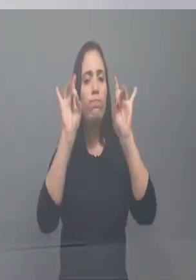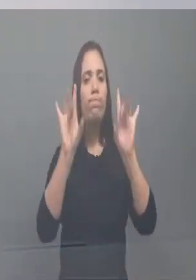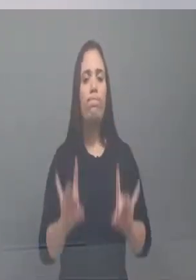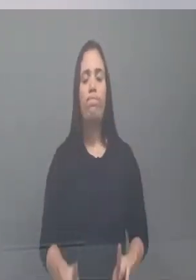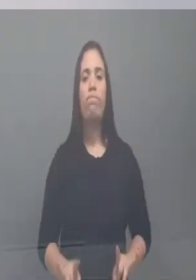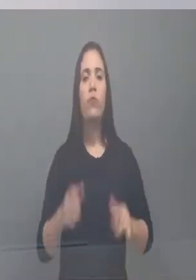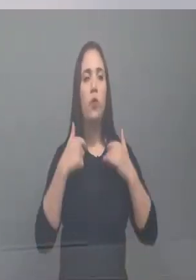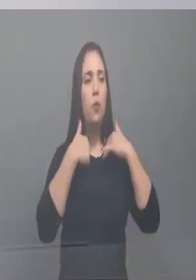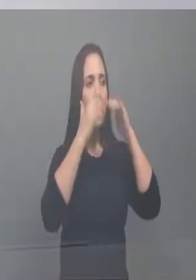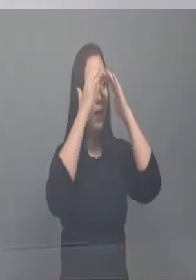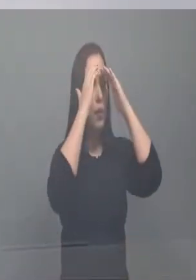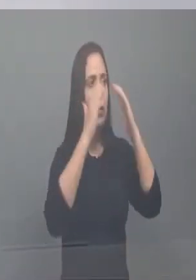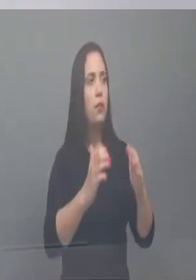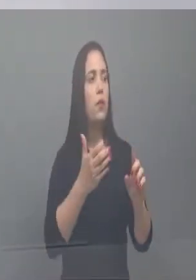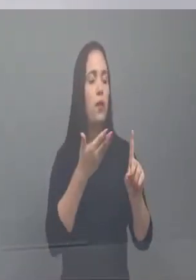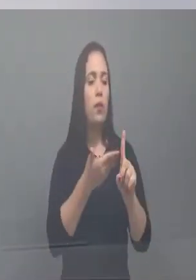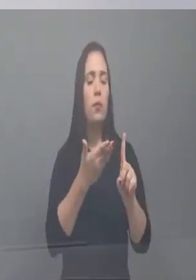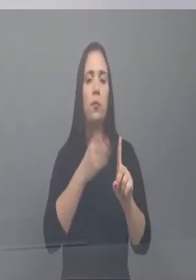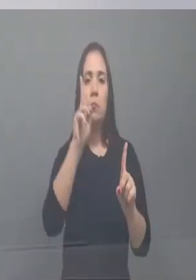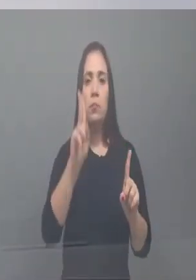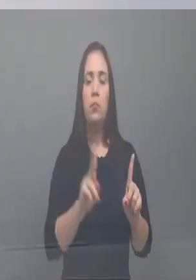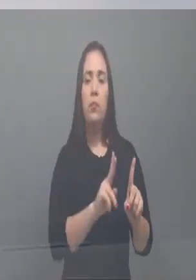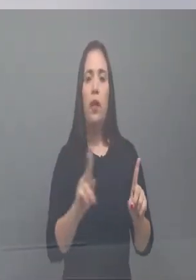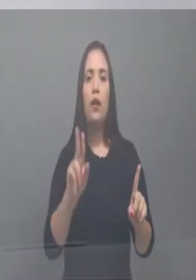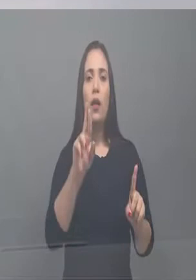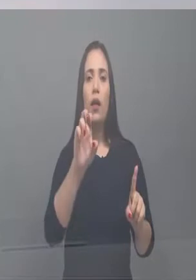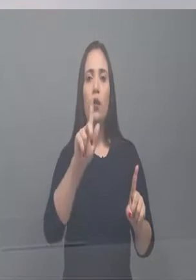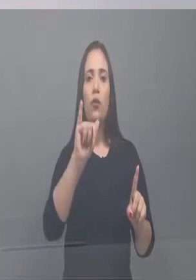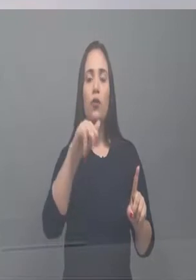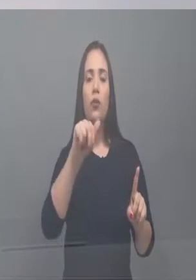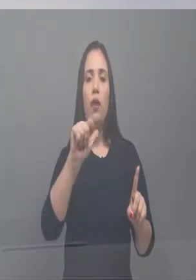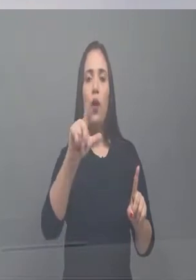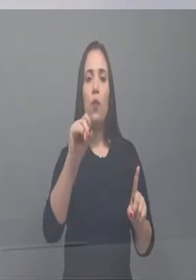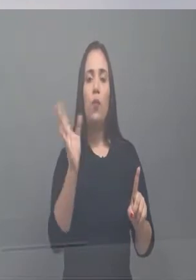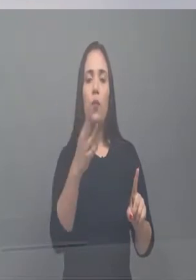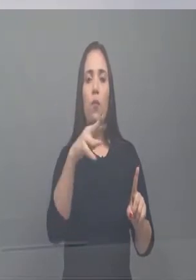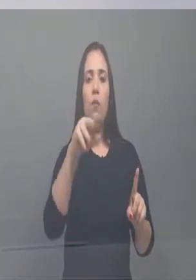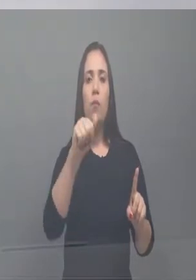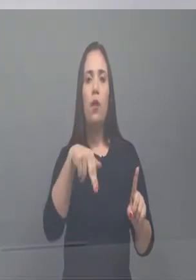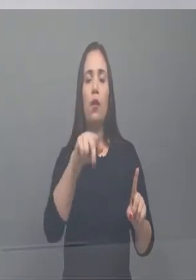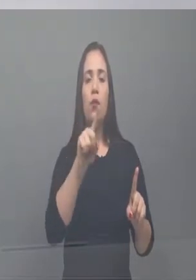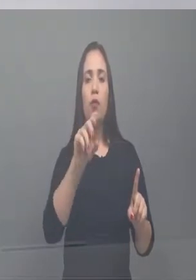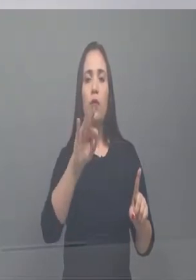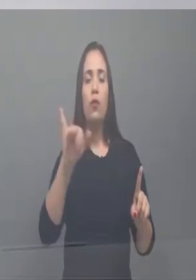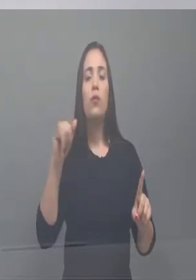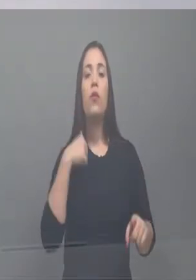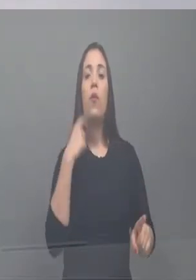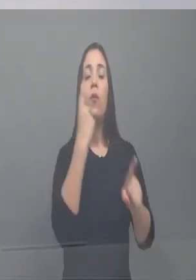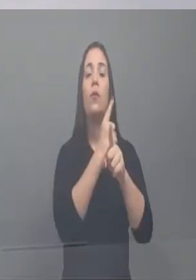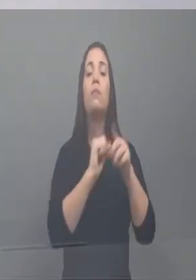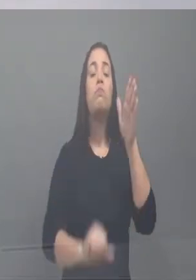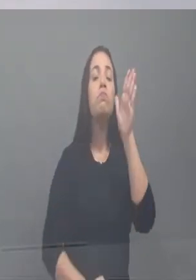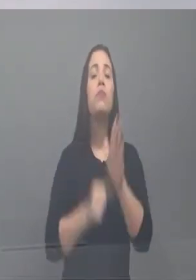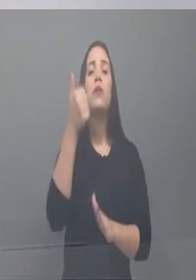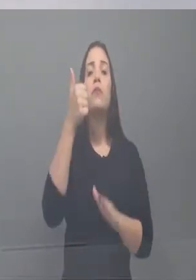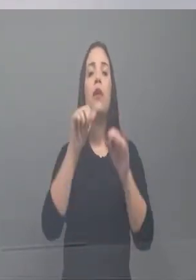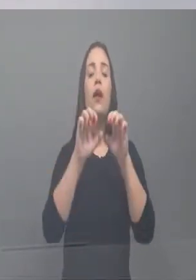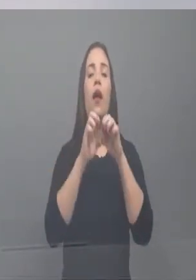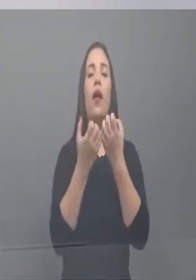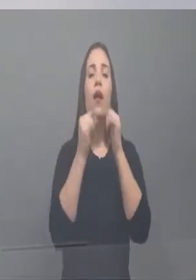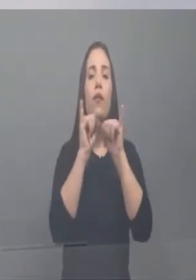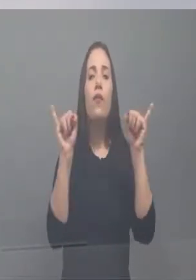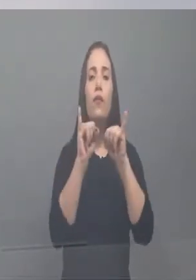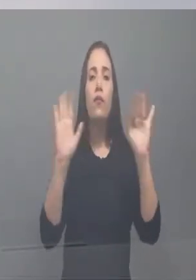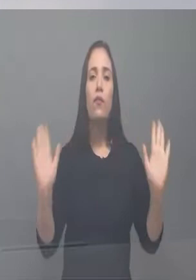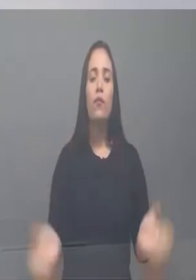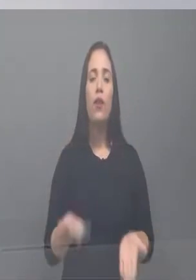respeito, assim, quando a amizade com o padre Reginaldo foi logo no primeiro a evangelizar, com o pequeno e